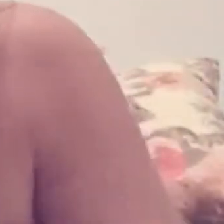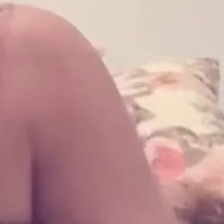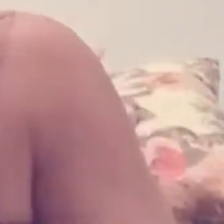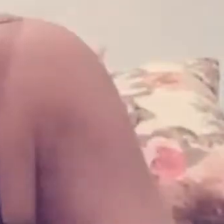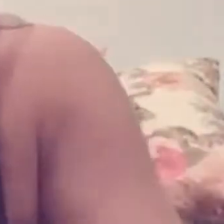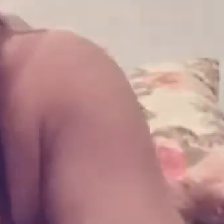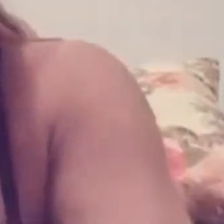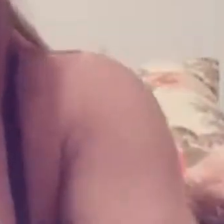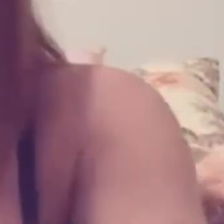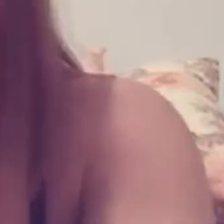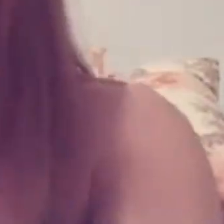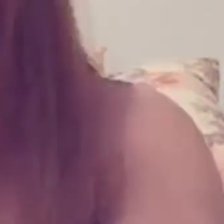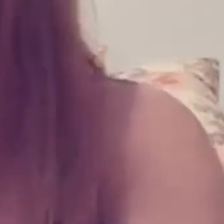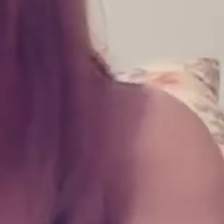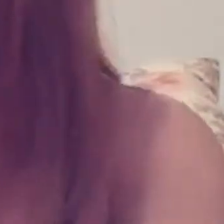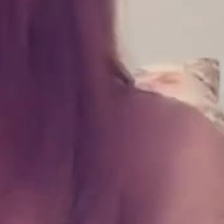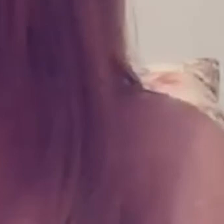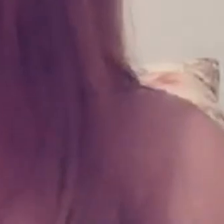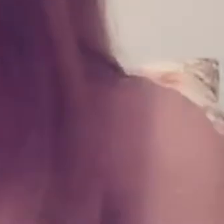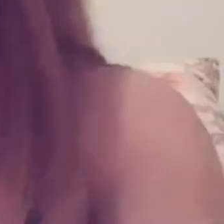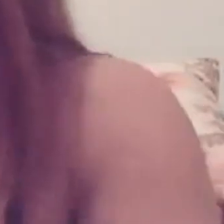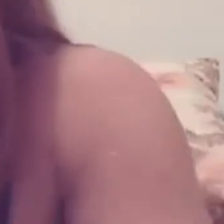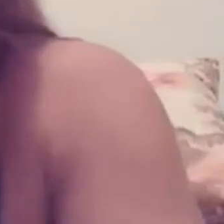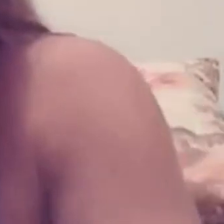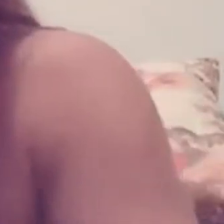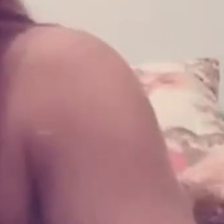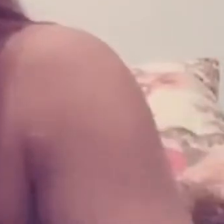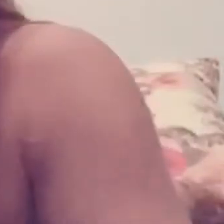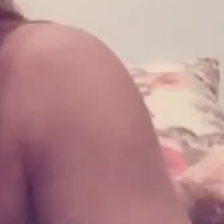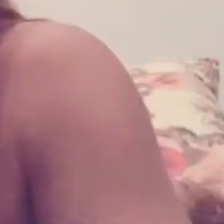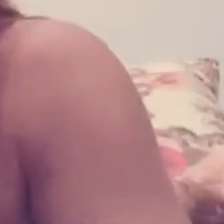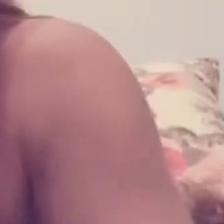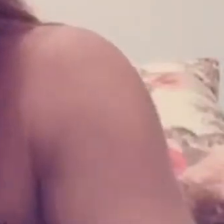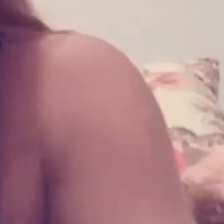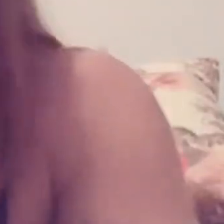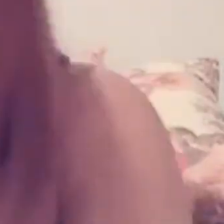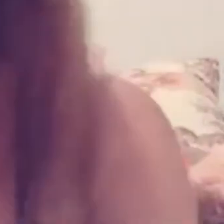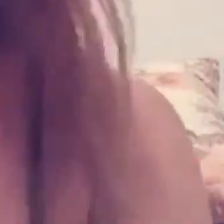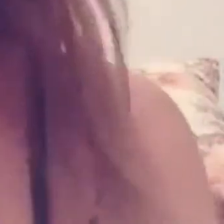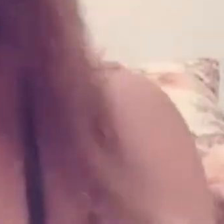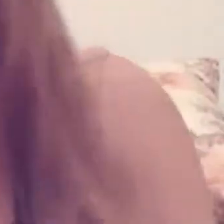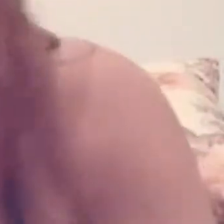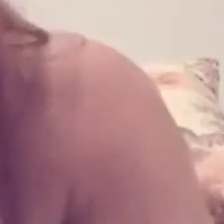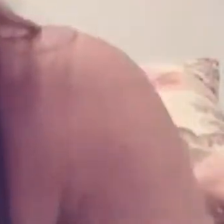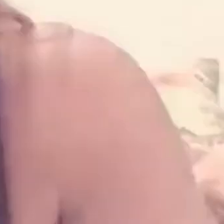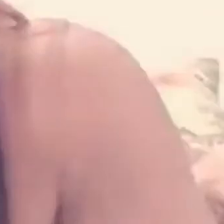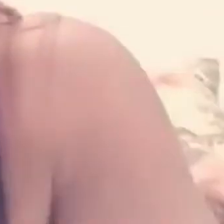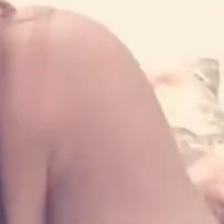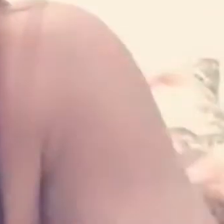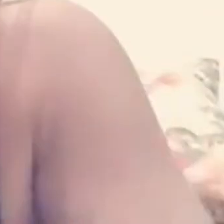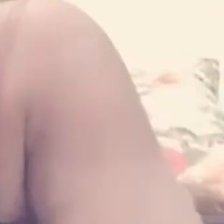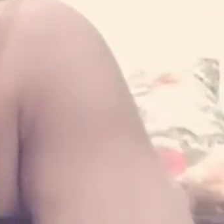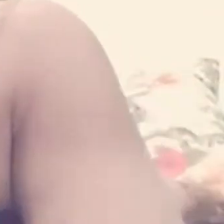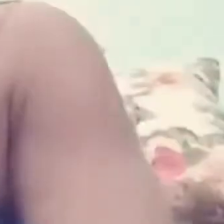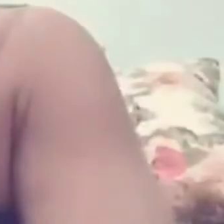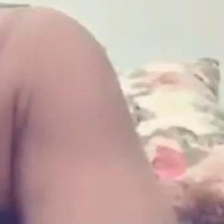morreu no pé que brotou Maria nem margarida